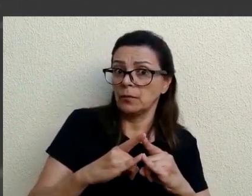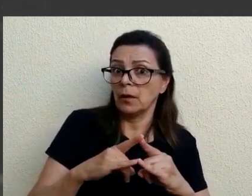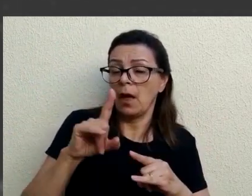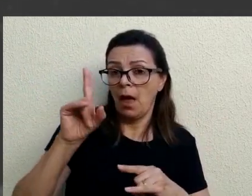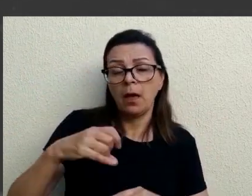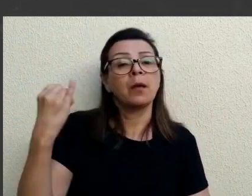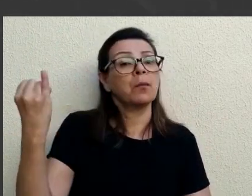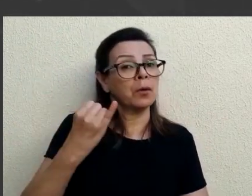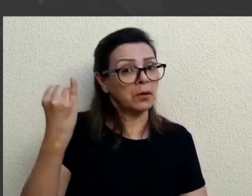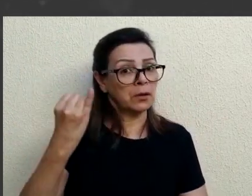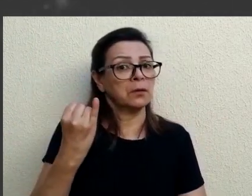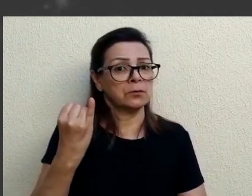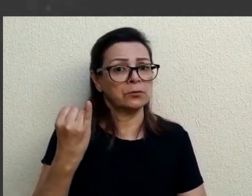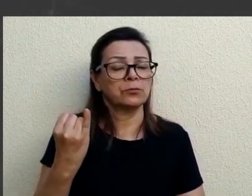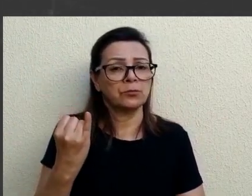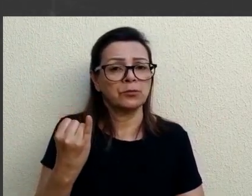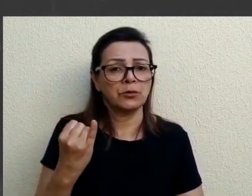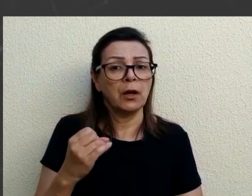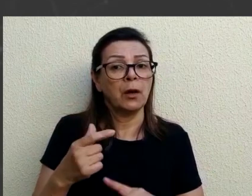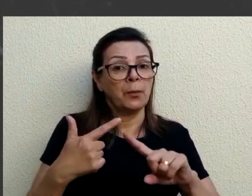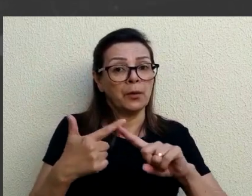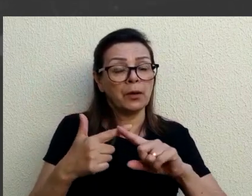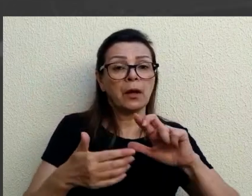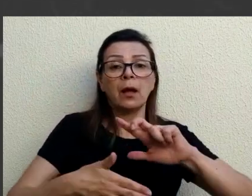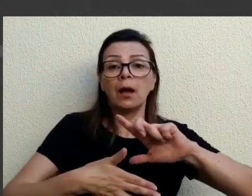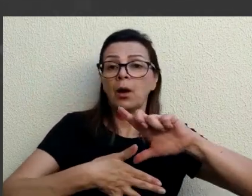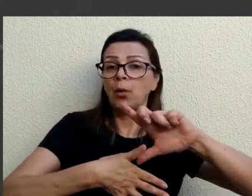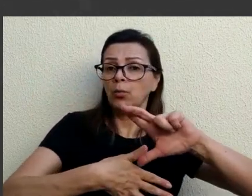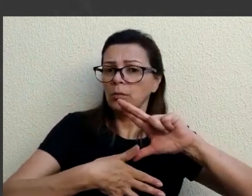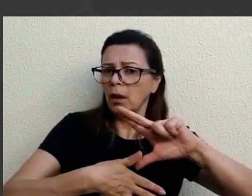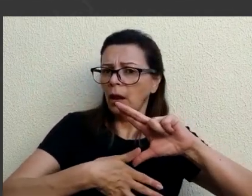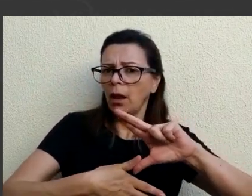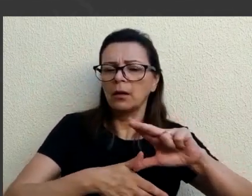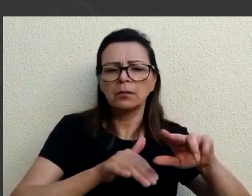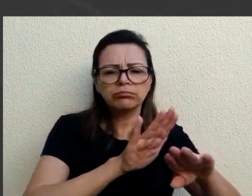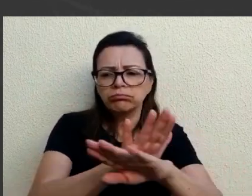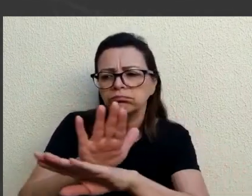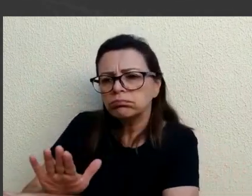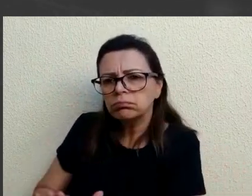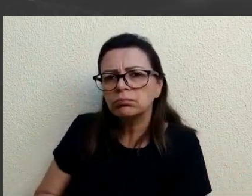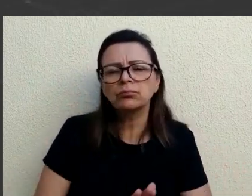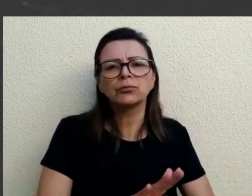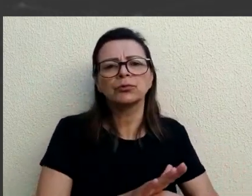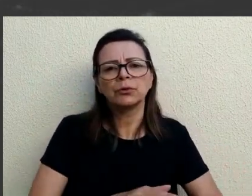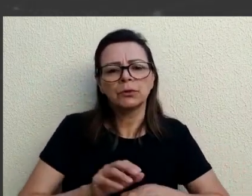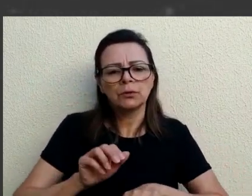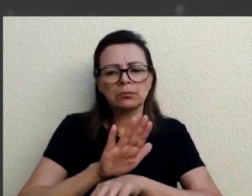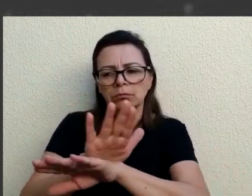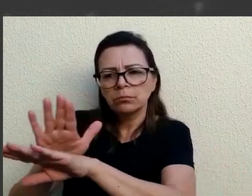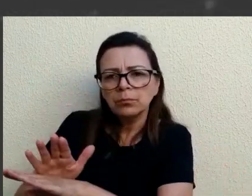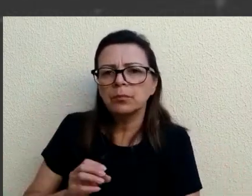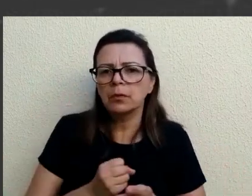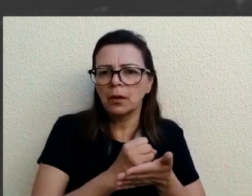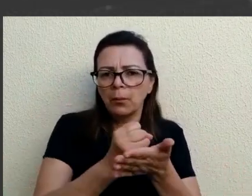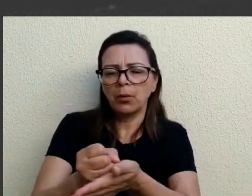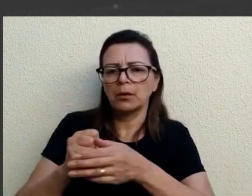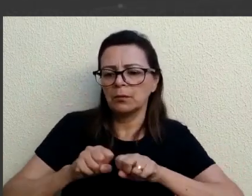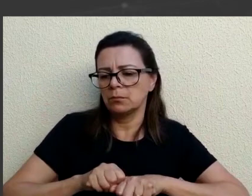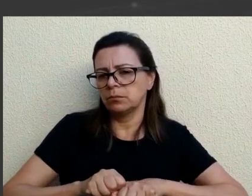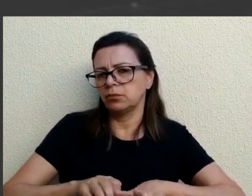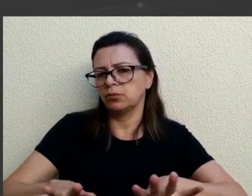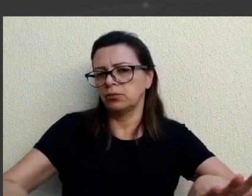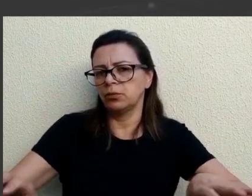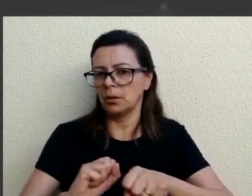ganha, como instituição, a gente vê o quanto a Unila está inserida nesse enfrentamento à Covid aqui em Força do Iguaçu,